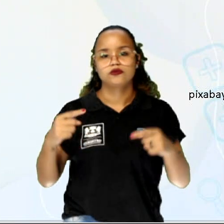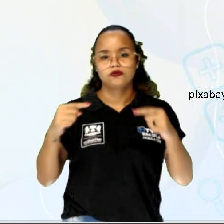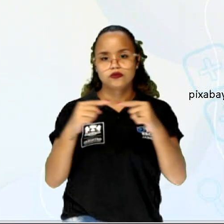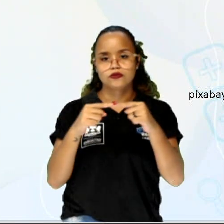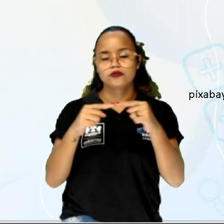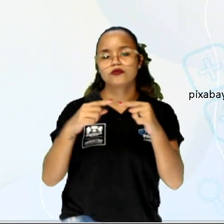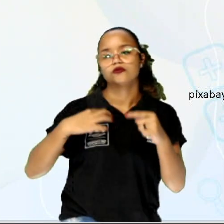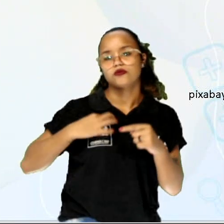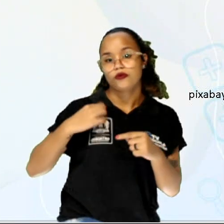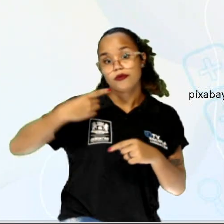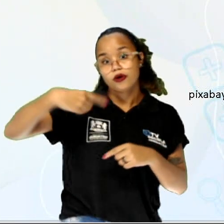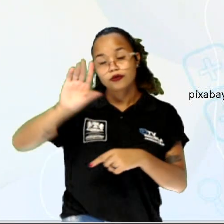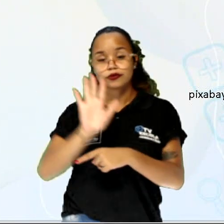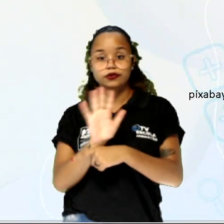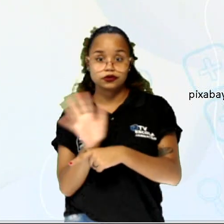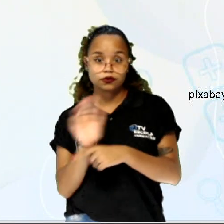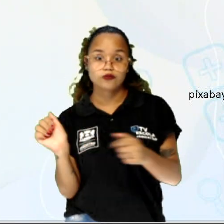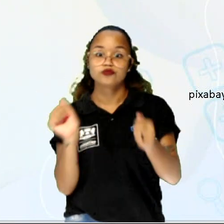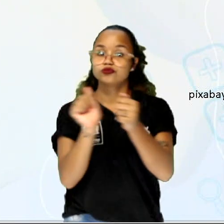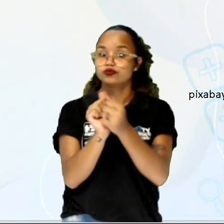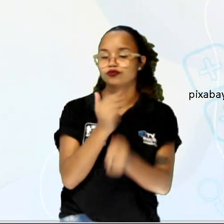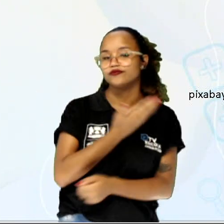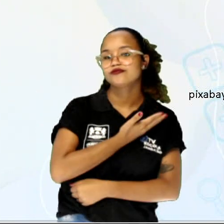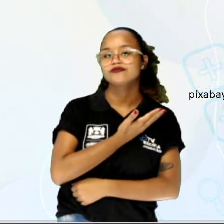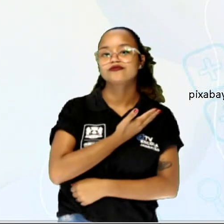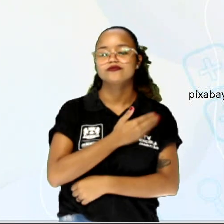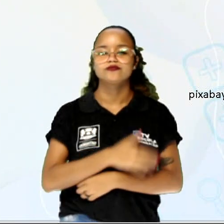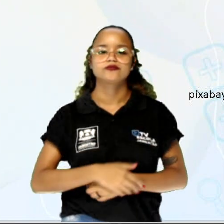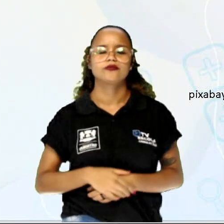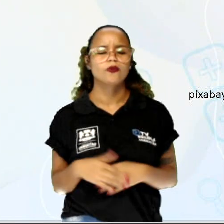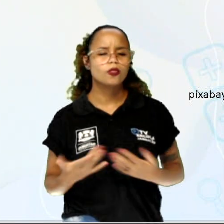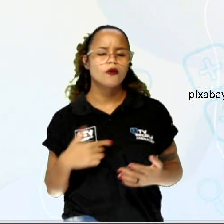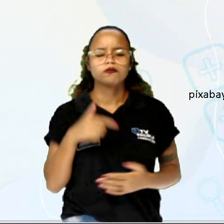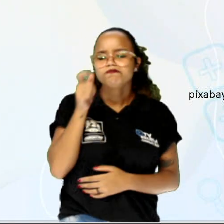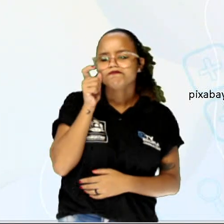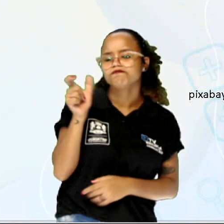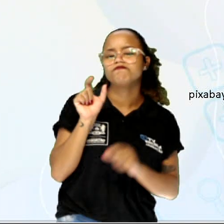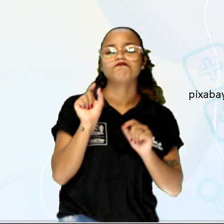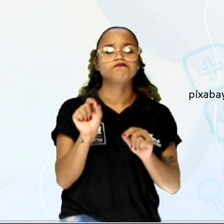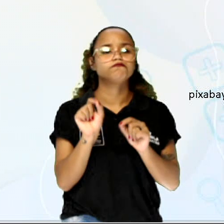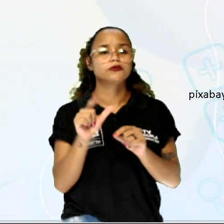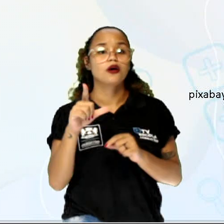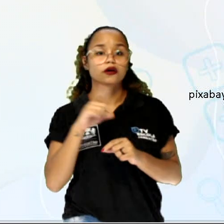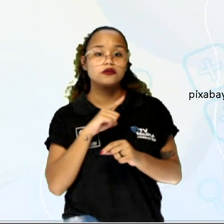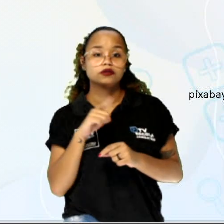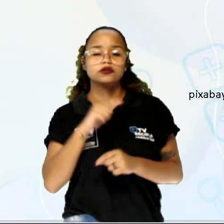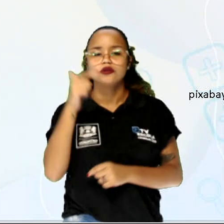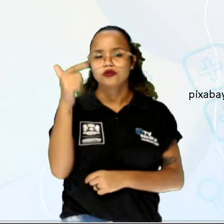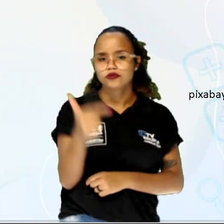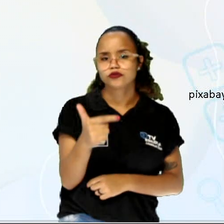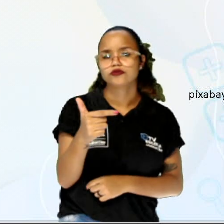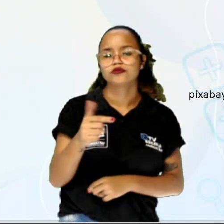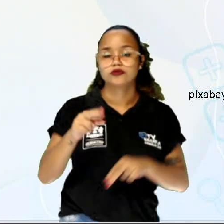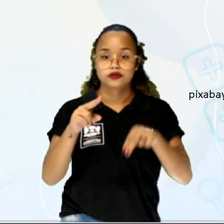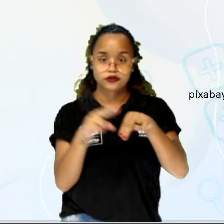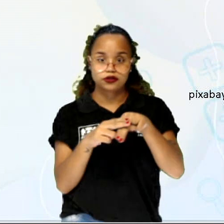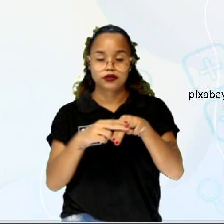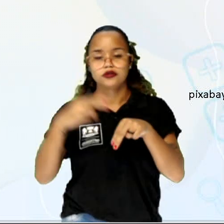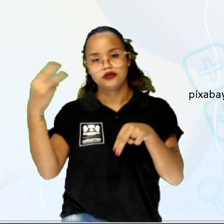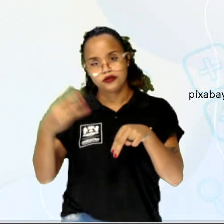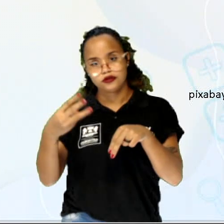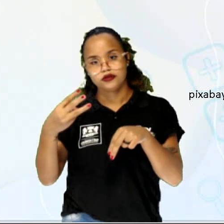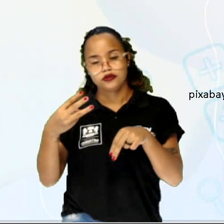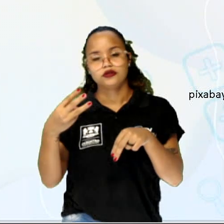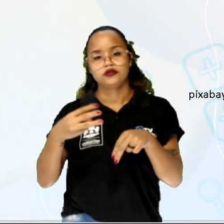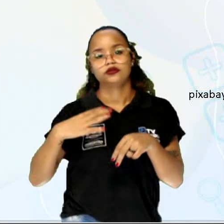look dela para ela ir para o cinema com as amigas dela. E uma coisa que ela achou interessante é o seguinte, que ela tinha duas saias e três blusas e